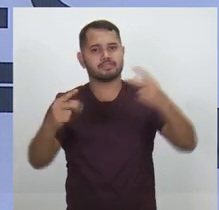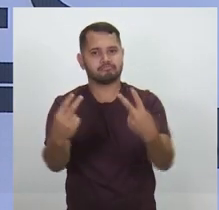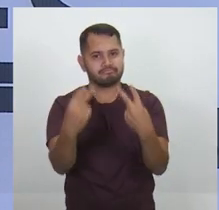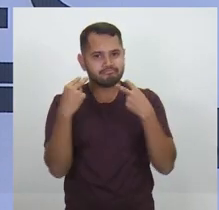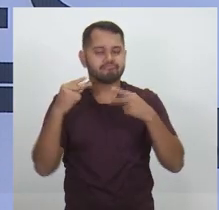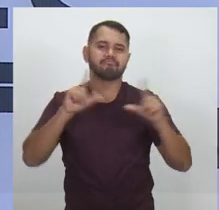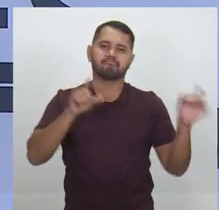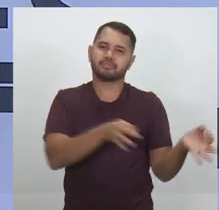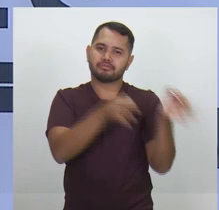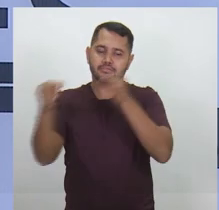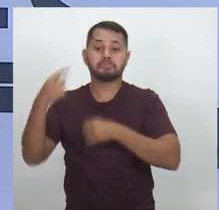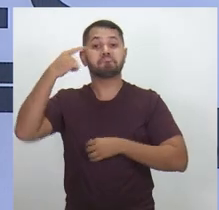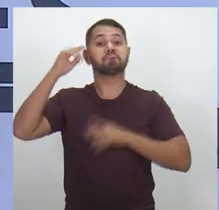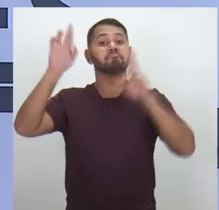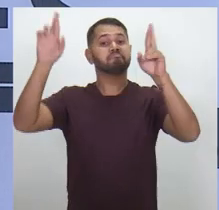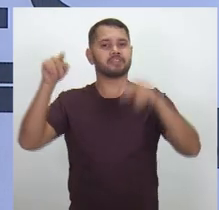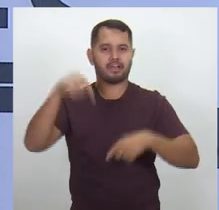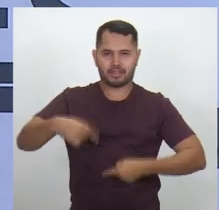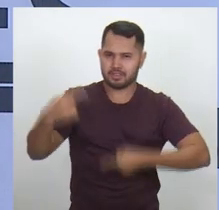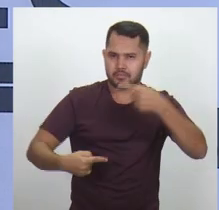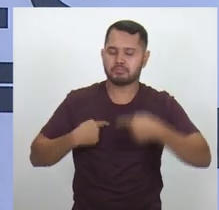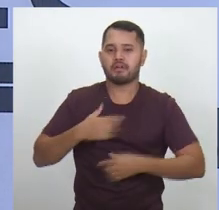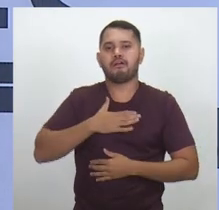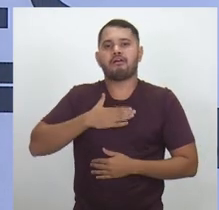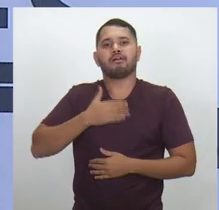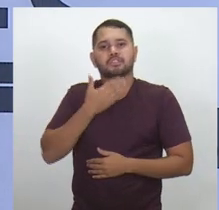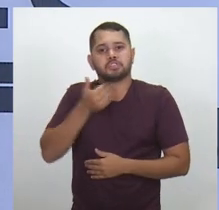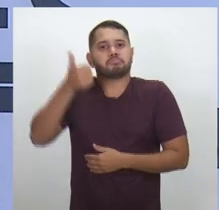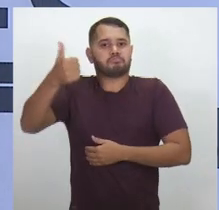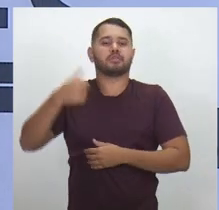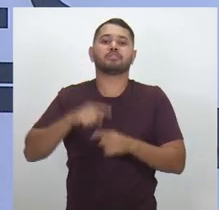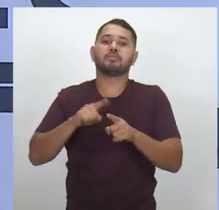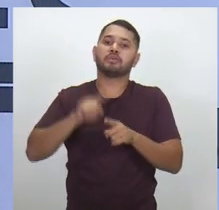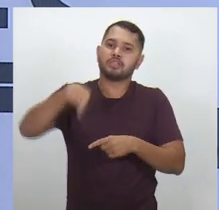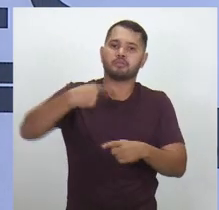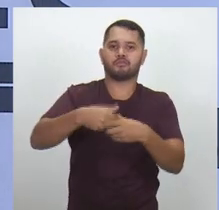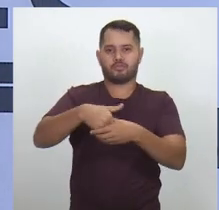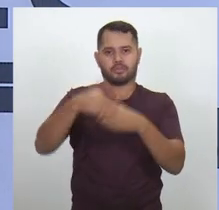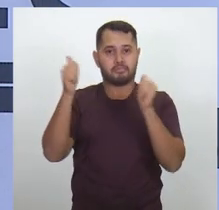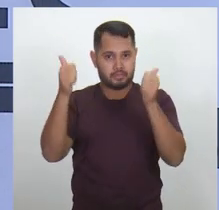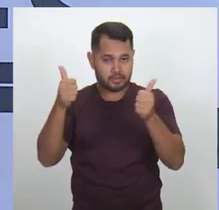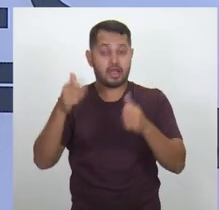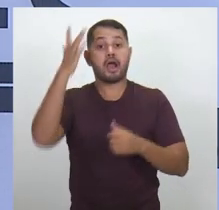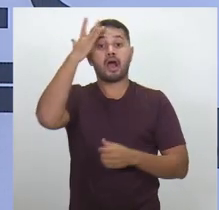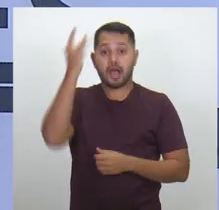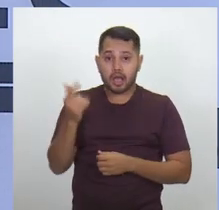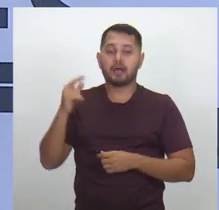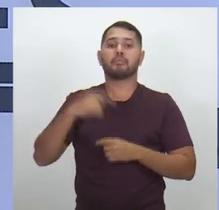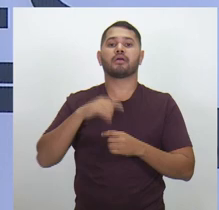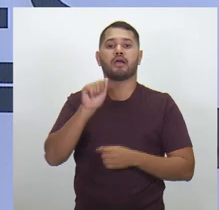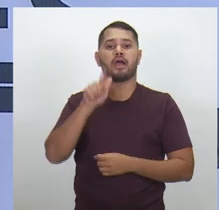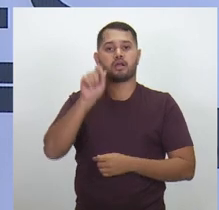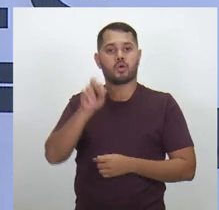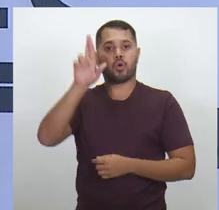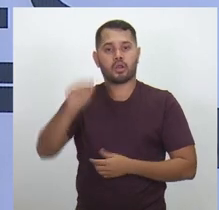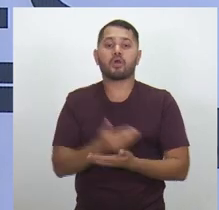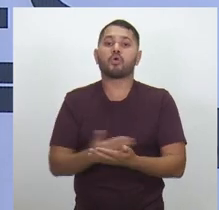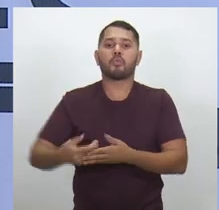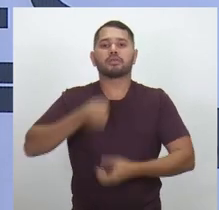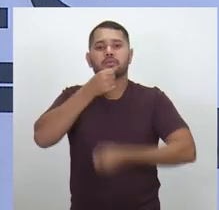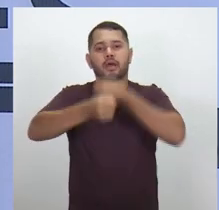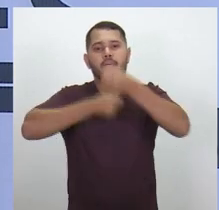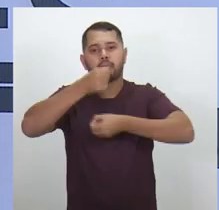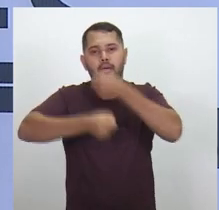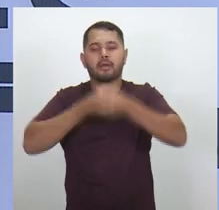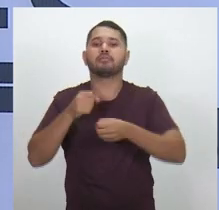casa. Espero que o debate tenha sido esclarecedor e que te ajude a definir o seu voto. Lembrando que amanhã, no programa Agora, começam as rodadas de entrevista